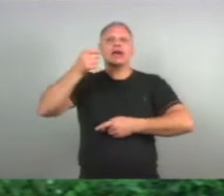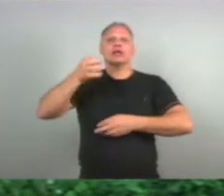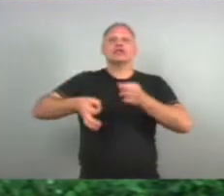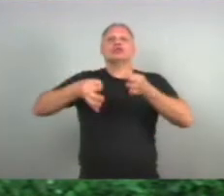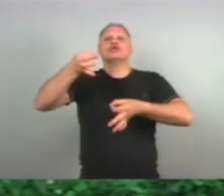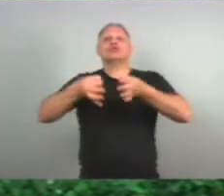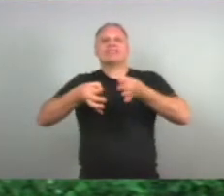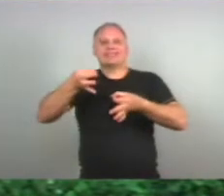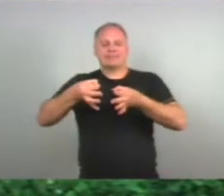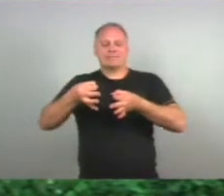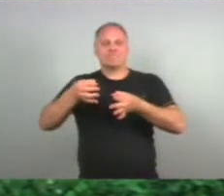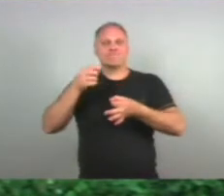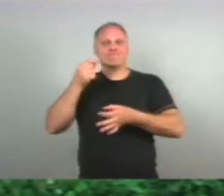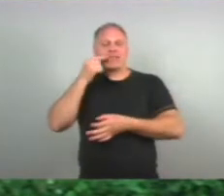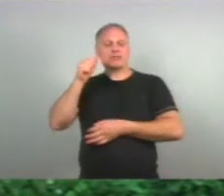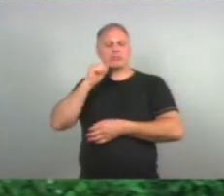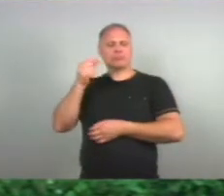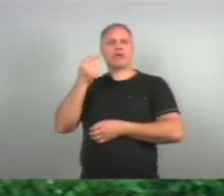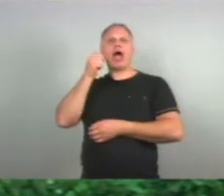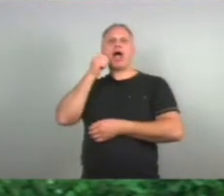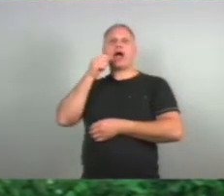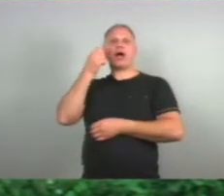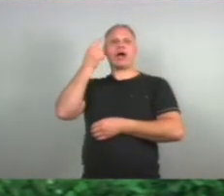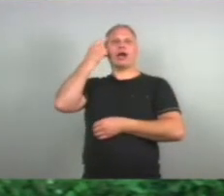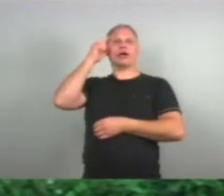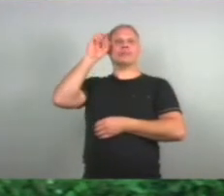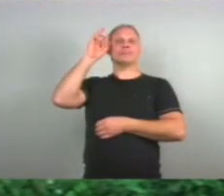aquilo foi uma menina dos olhos Para mim